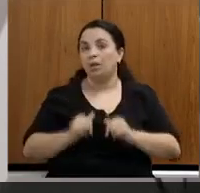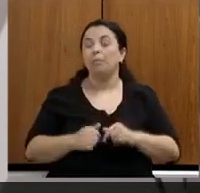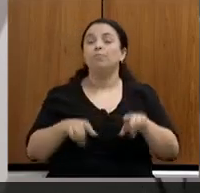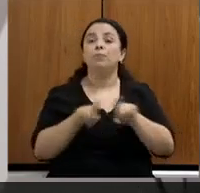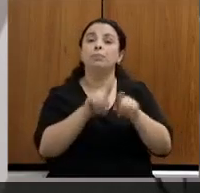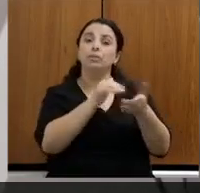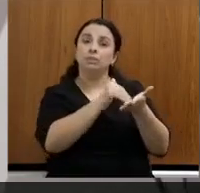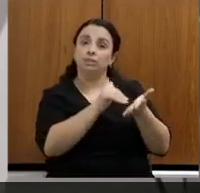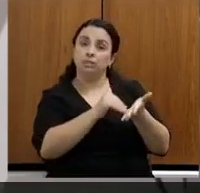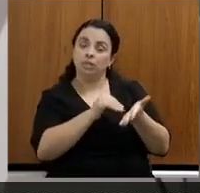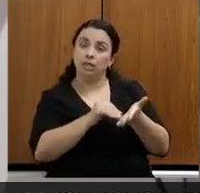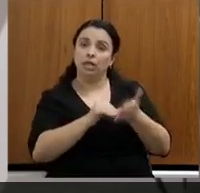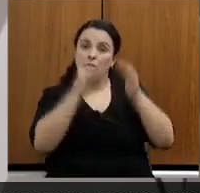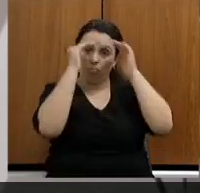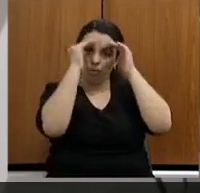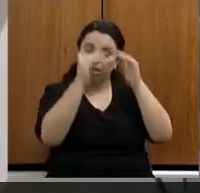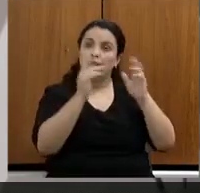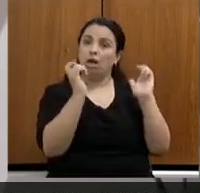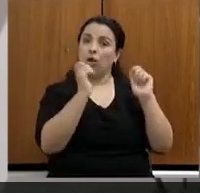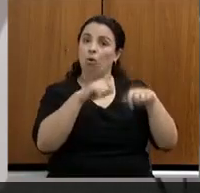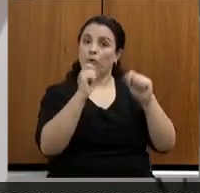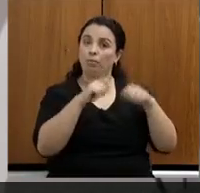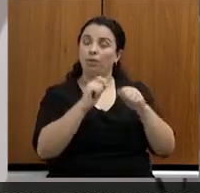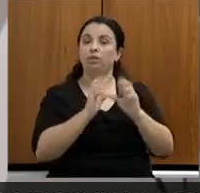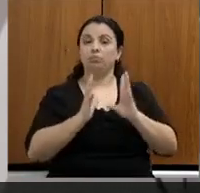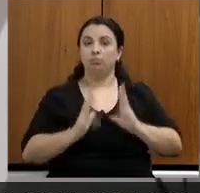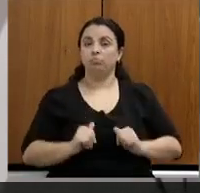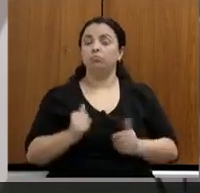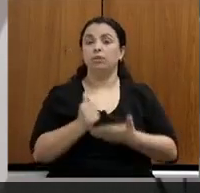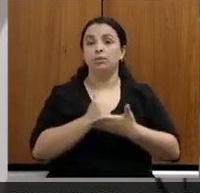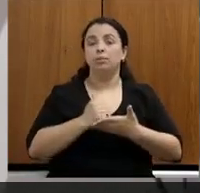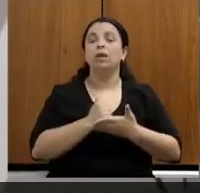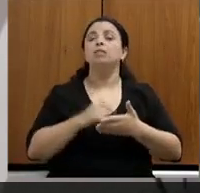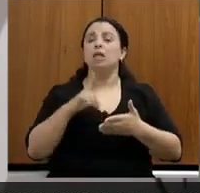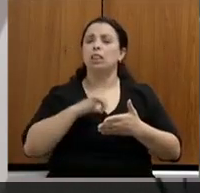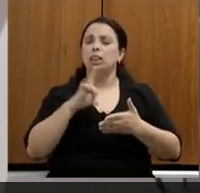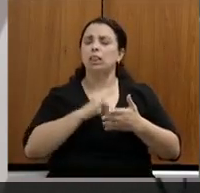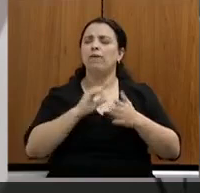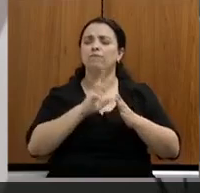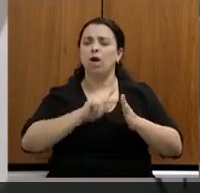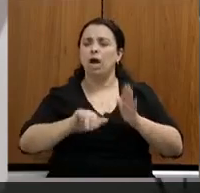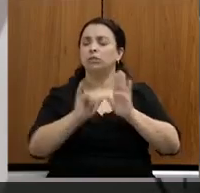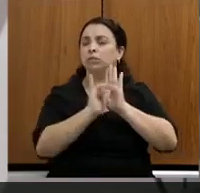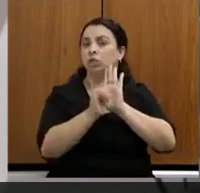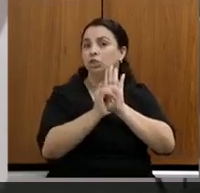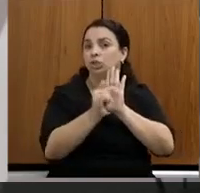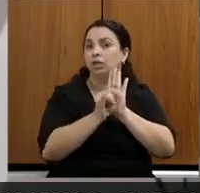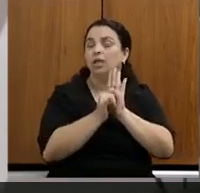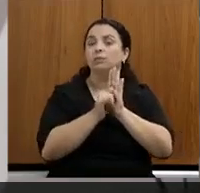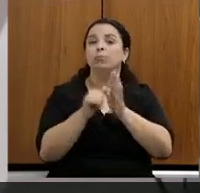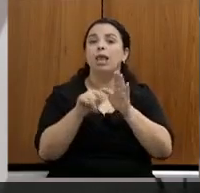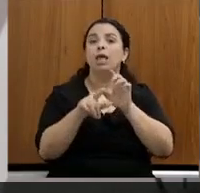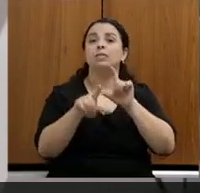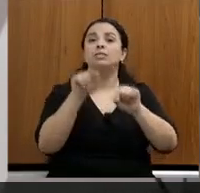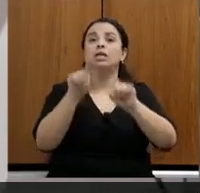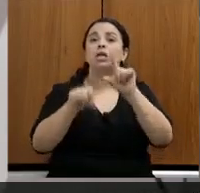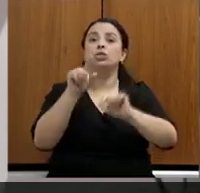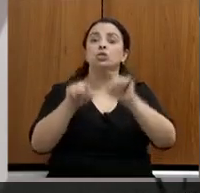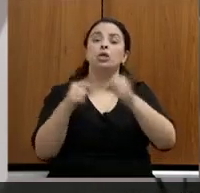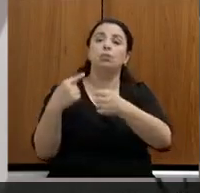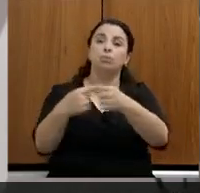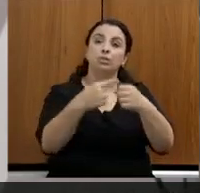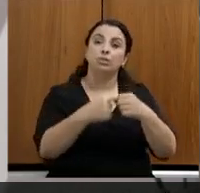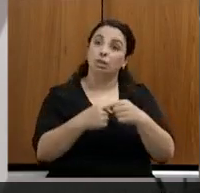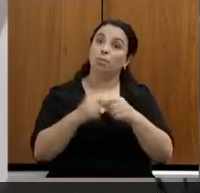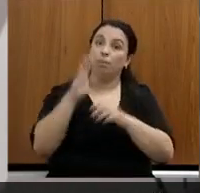competências de saneamento, tem trabalhado com editais públicos para seleção de municípios, áreas rurais, especialmente,